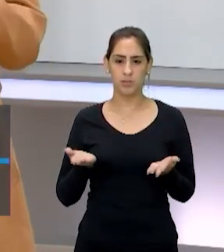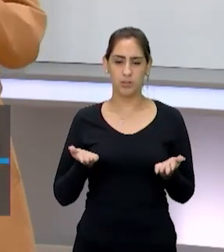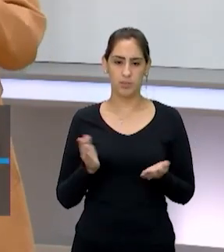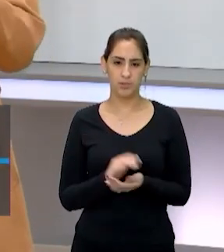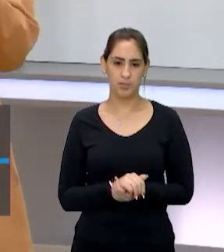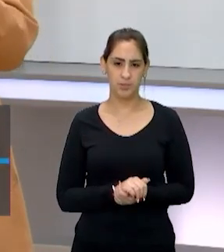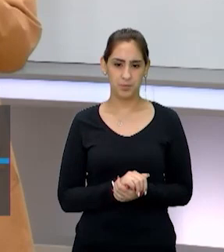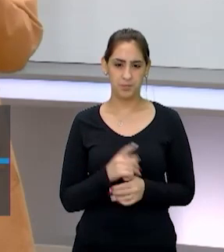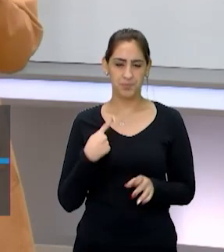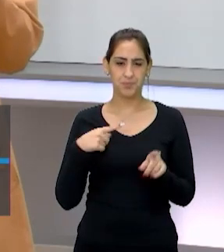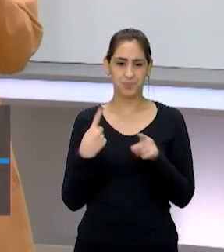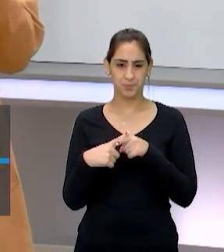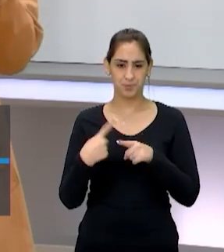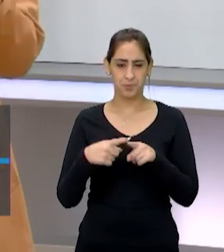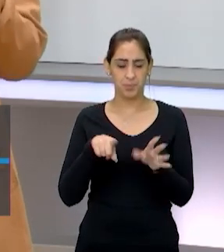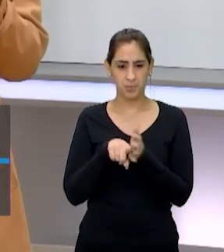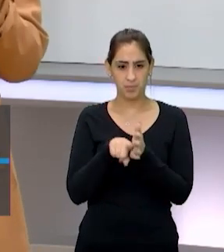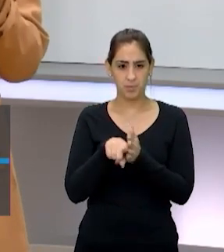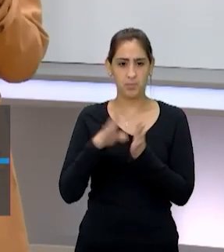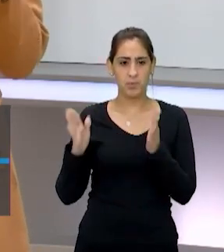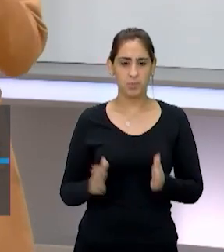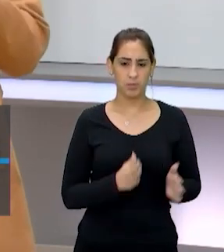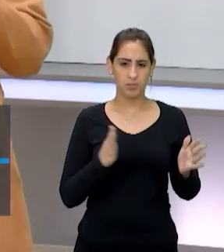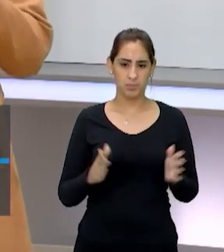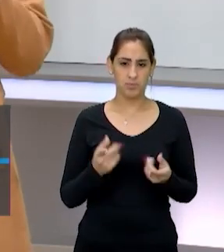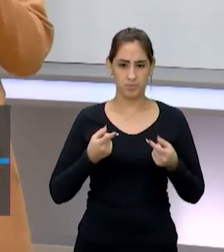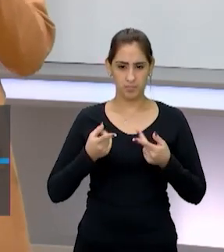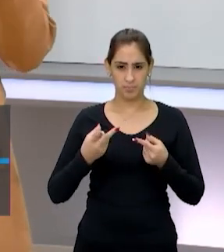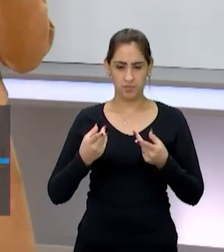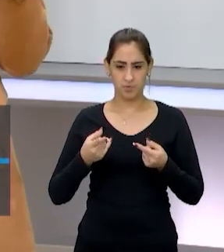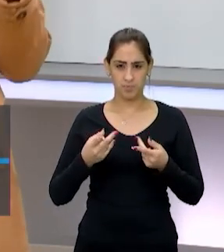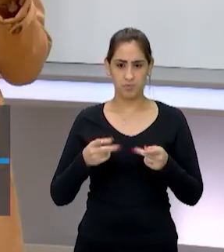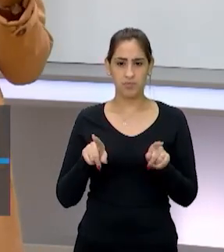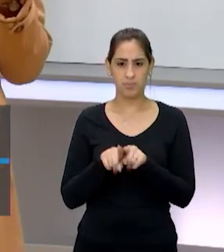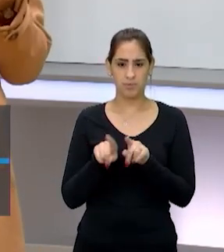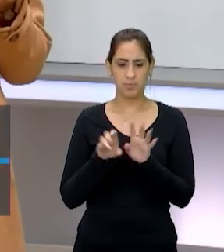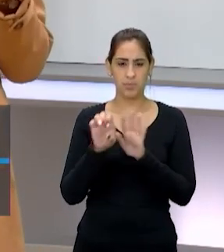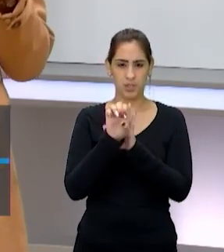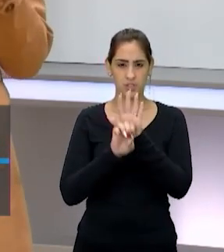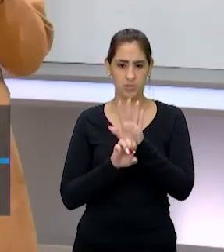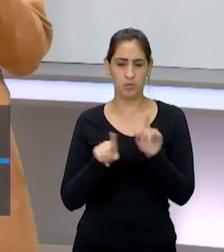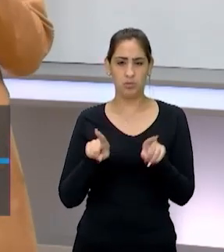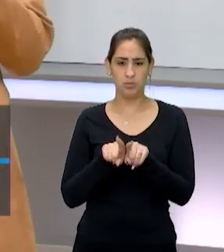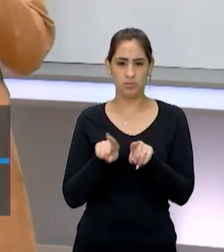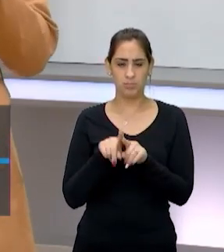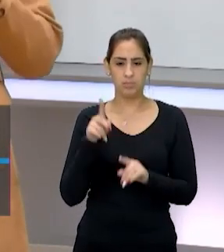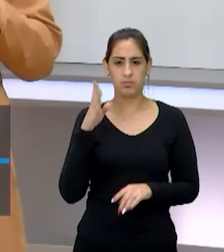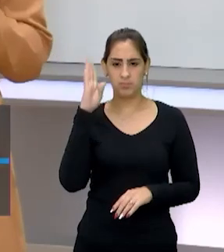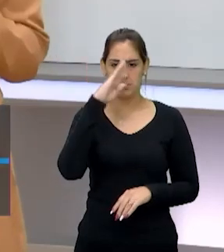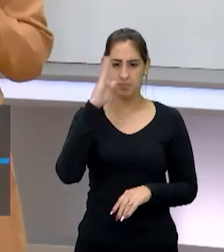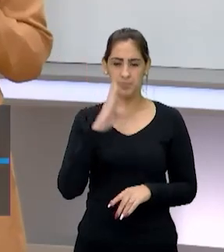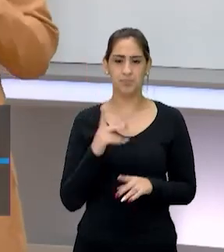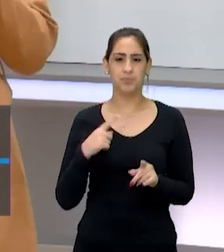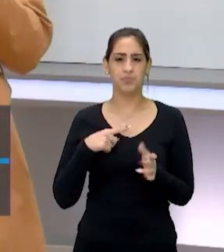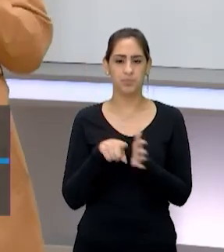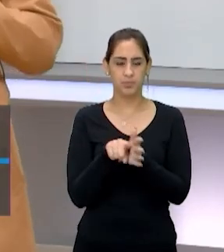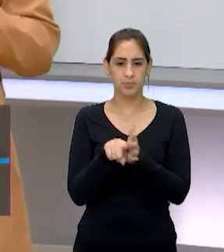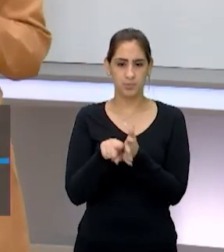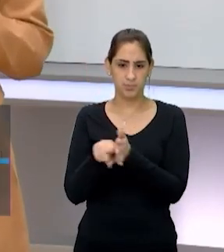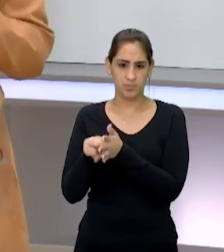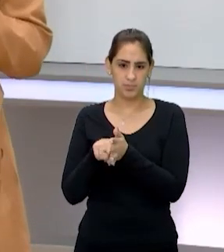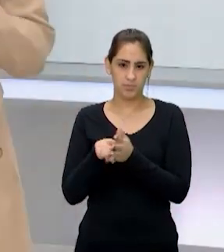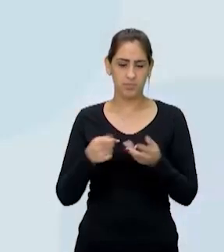porque a pesquisa sobre produção e vendas do setor editorial brasileiro, o Instituto de Pesquisas